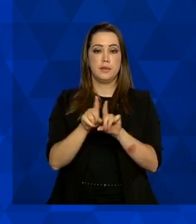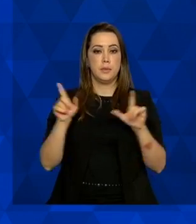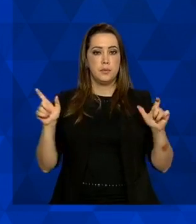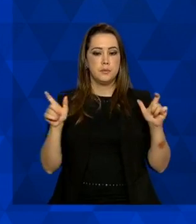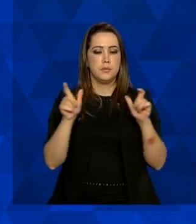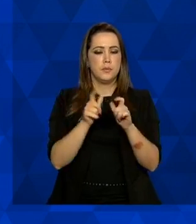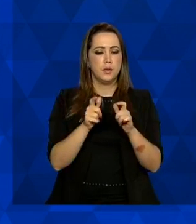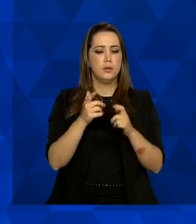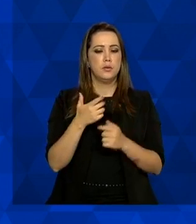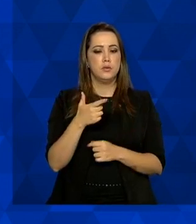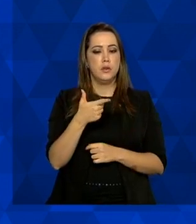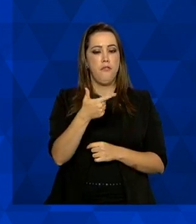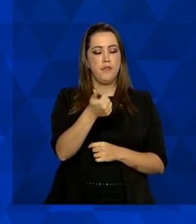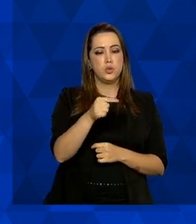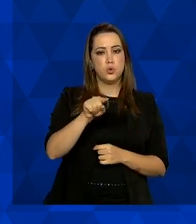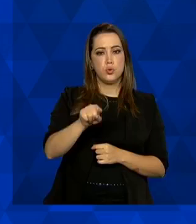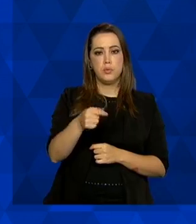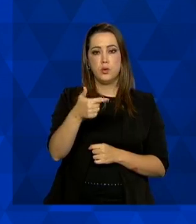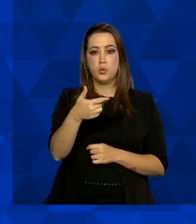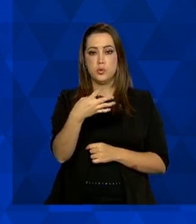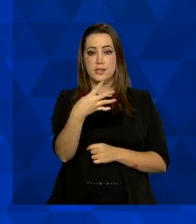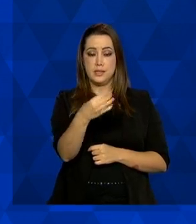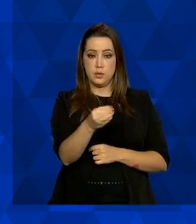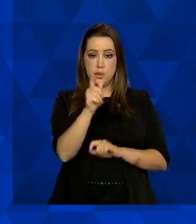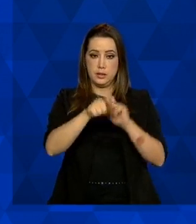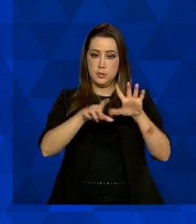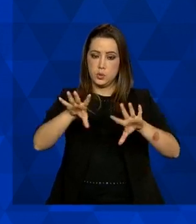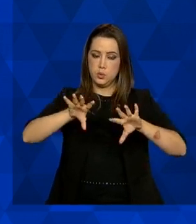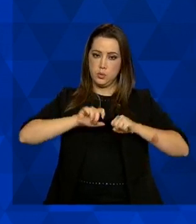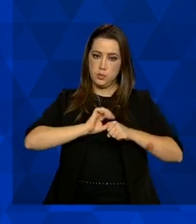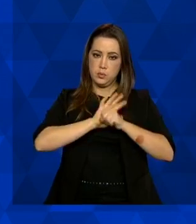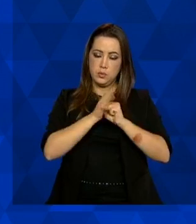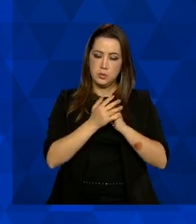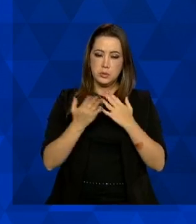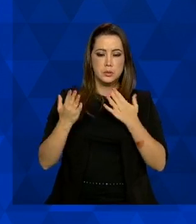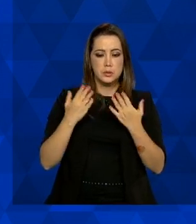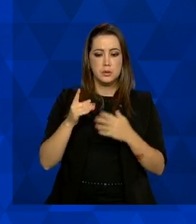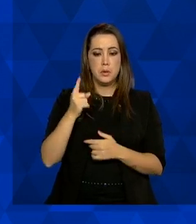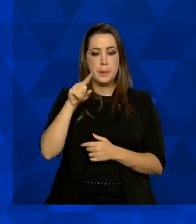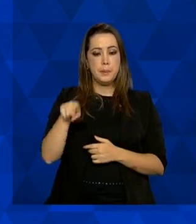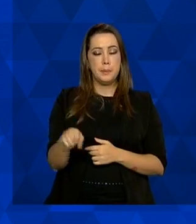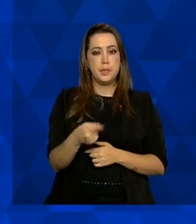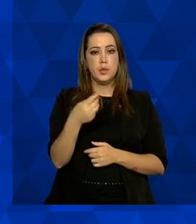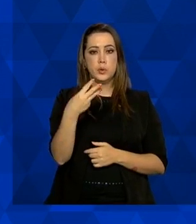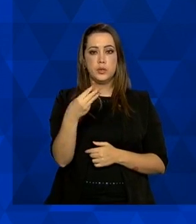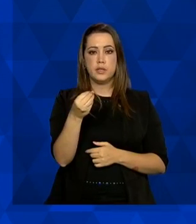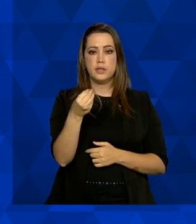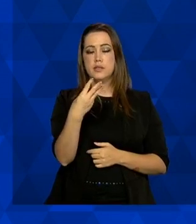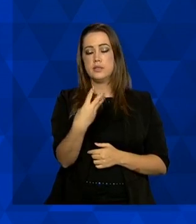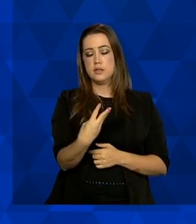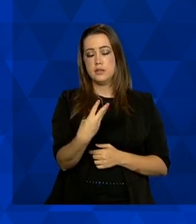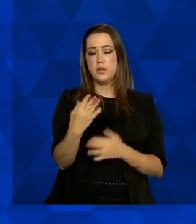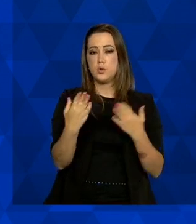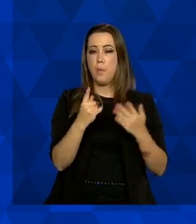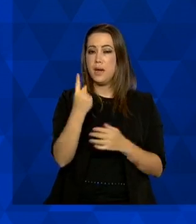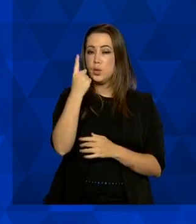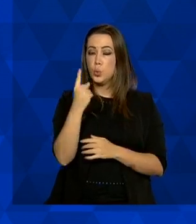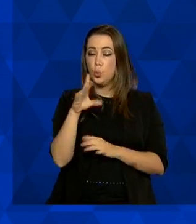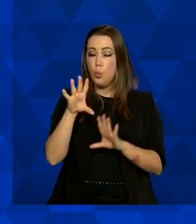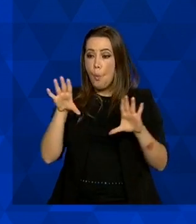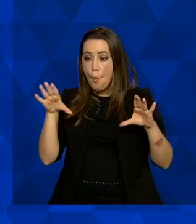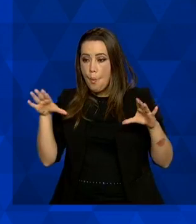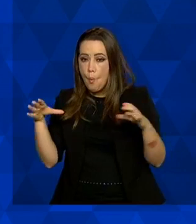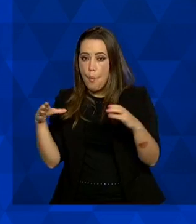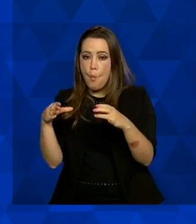21.240 casos até a semana 23, até ontem, 1.303 casos por 1 milhão de habitantes, 442